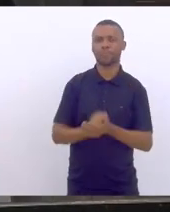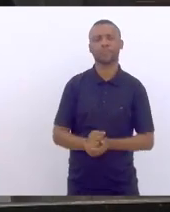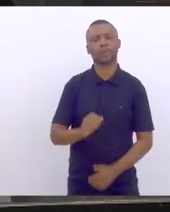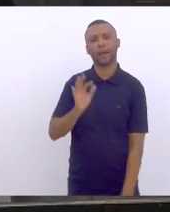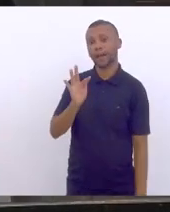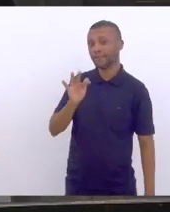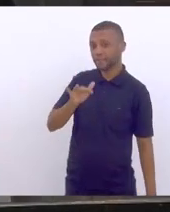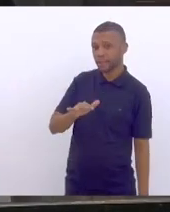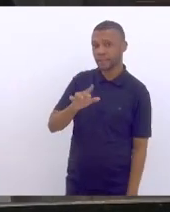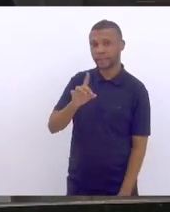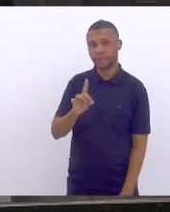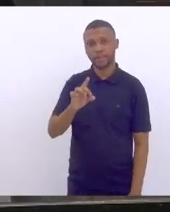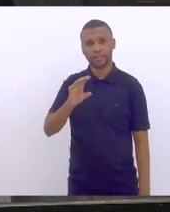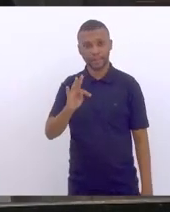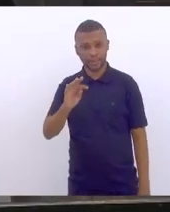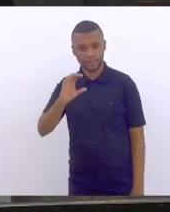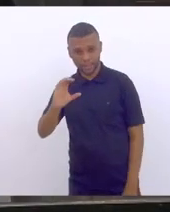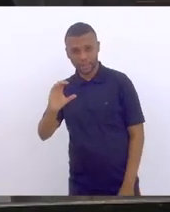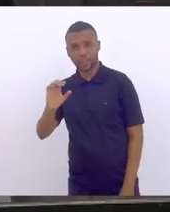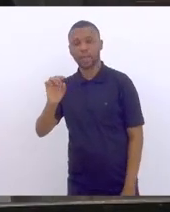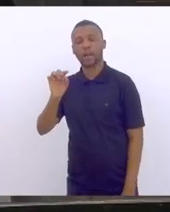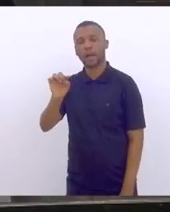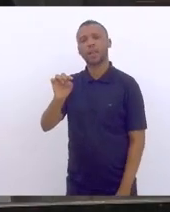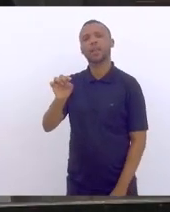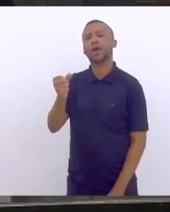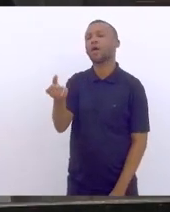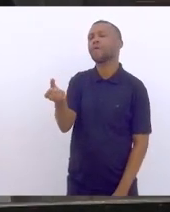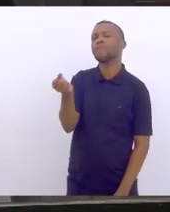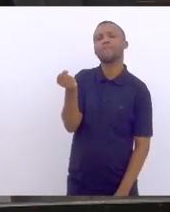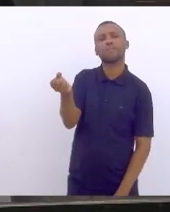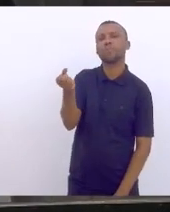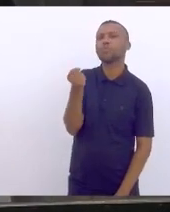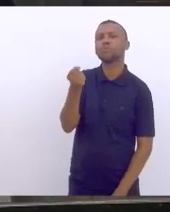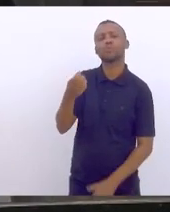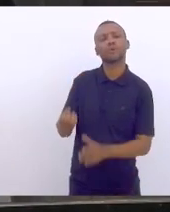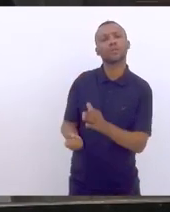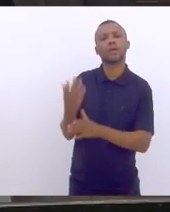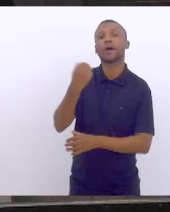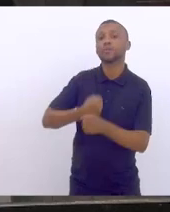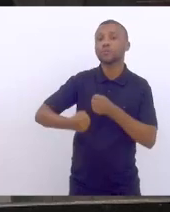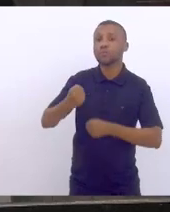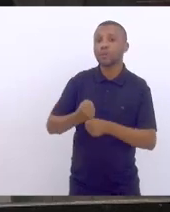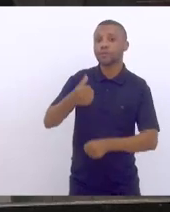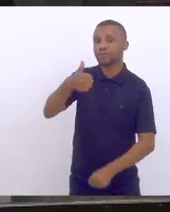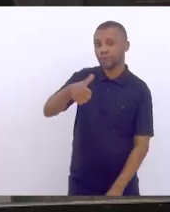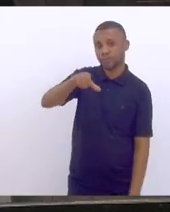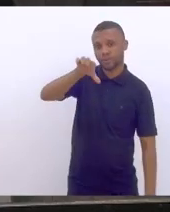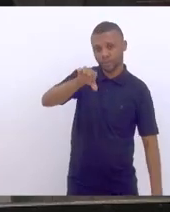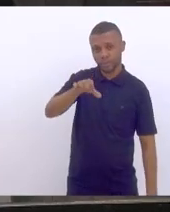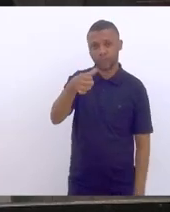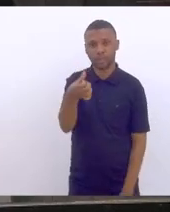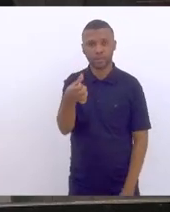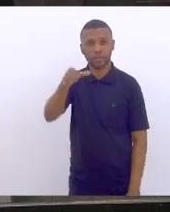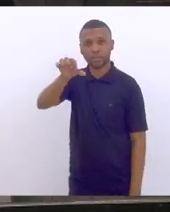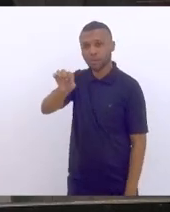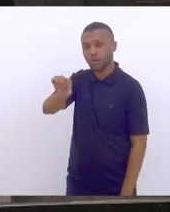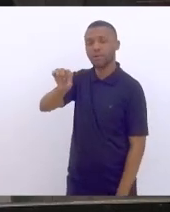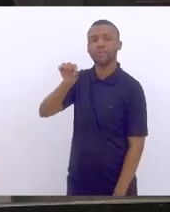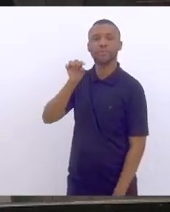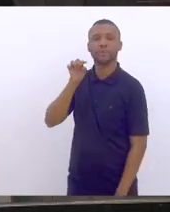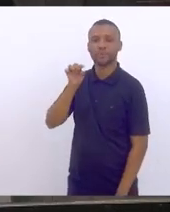como sabemos aqui, é um fundo criado, Luiz Paulo, em 1969 e é